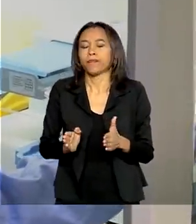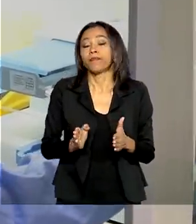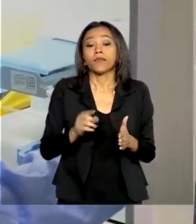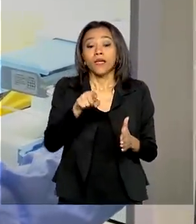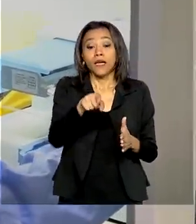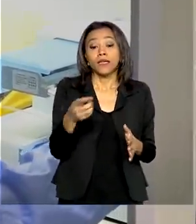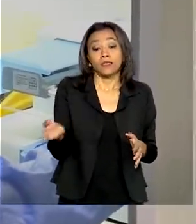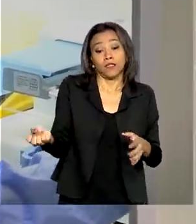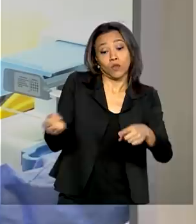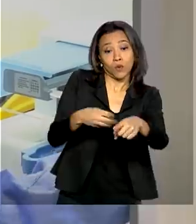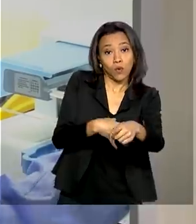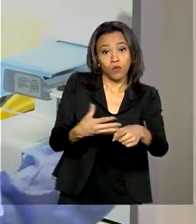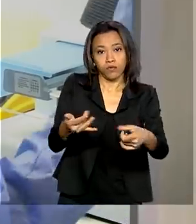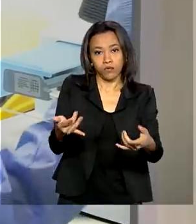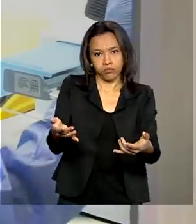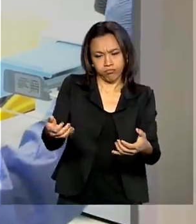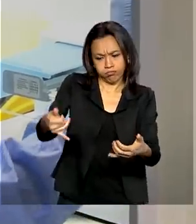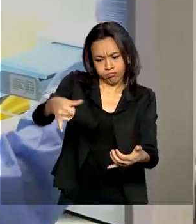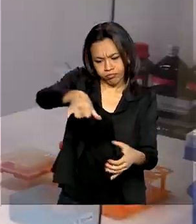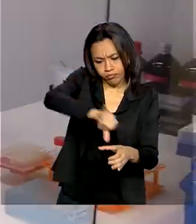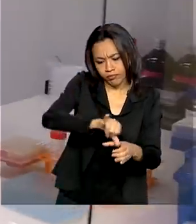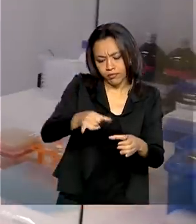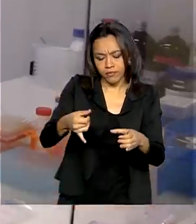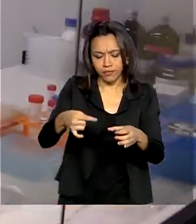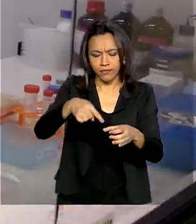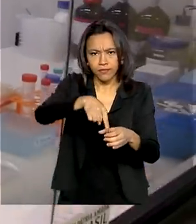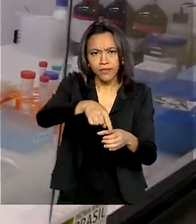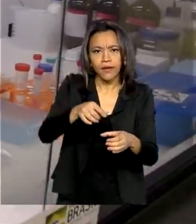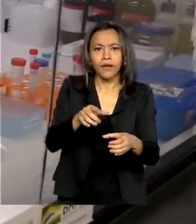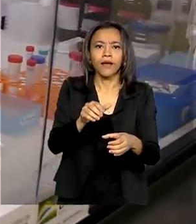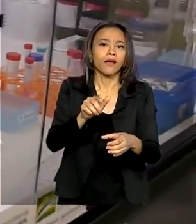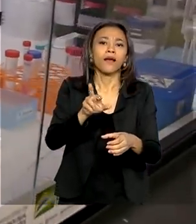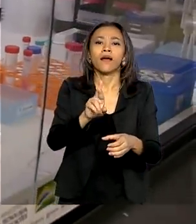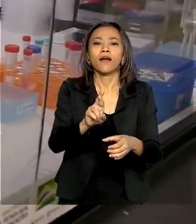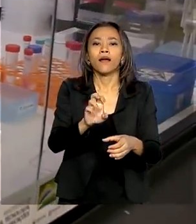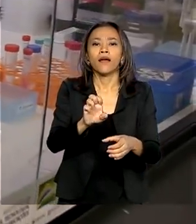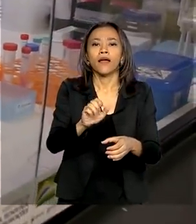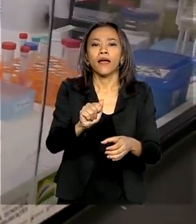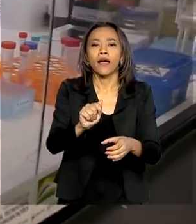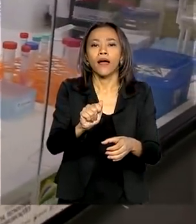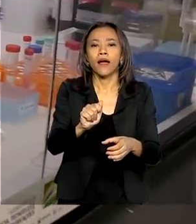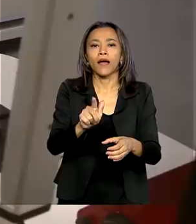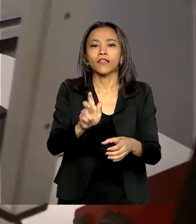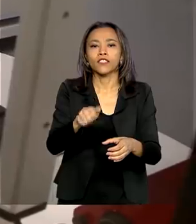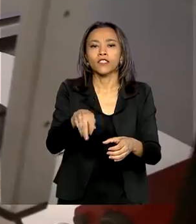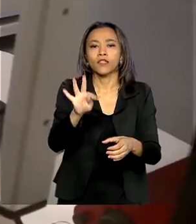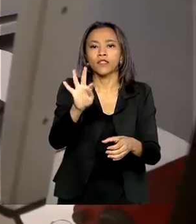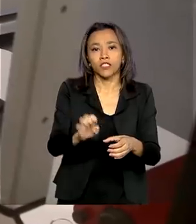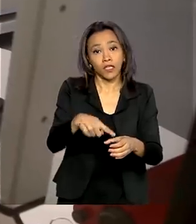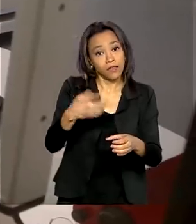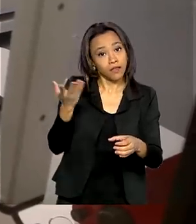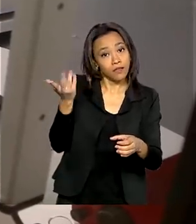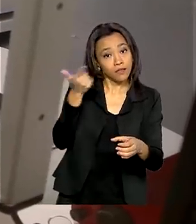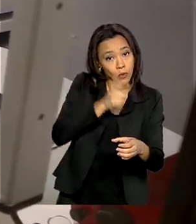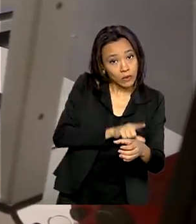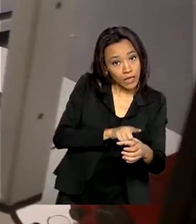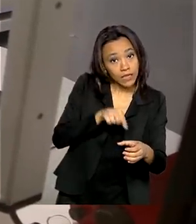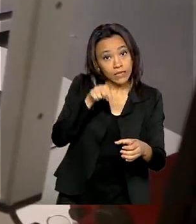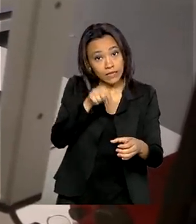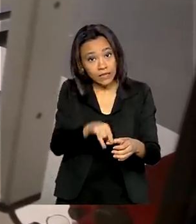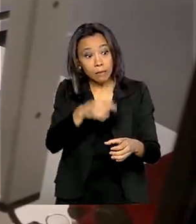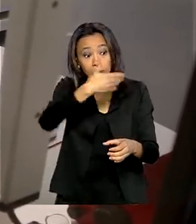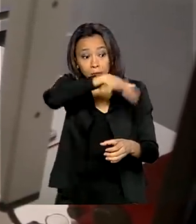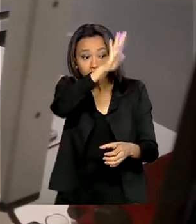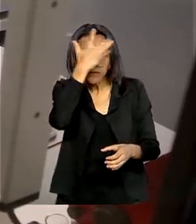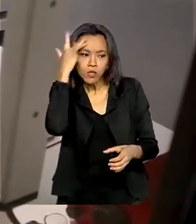reagente desenvolvido no Brasil pode ser usado para o diagnóstico de coronavírus. Com isso, vai ser possível verificar se mais pessoas estão